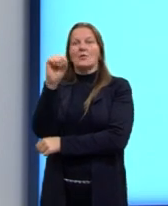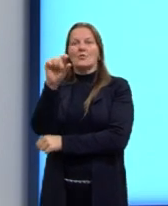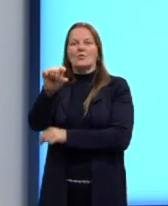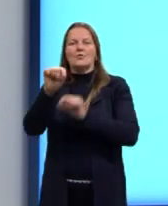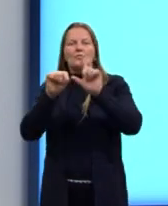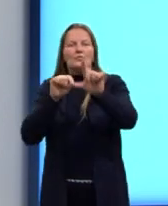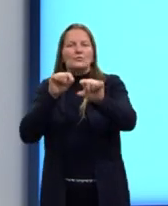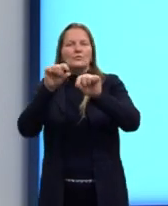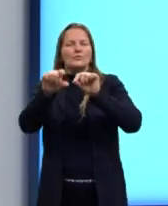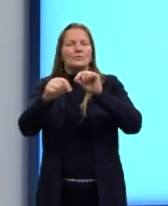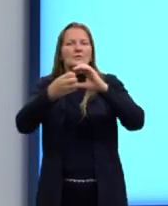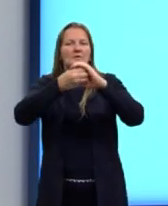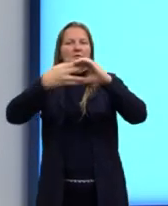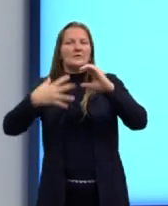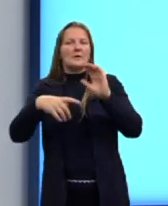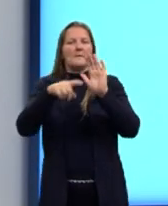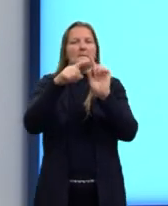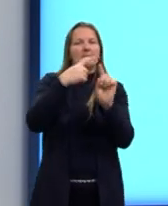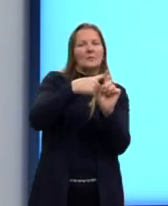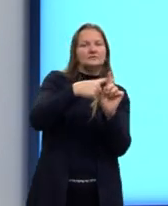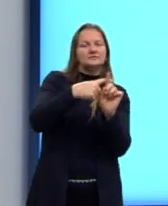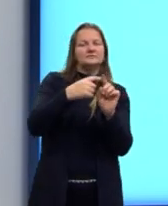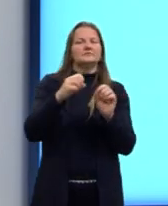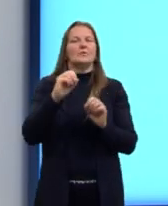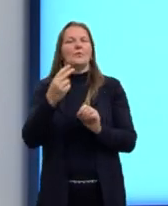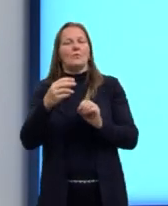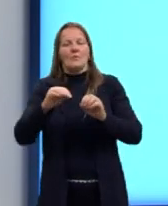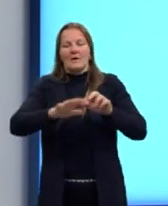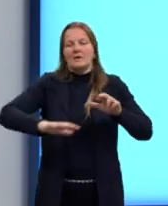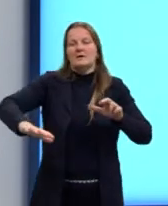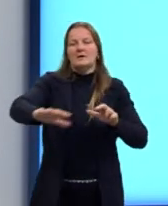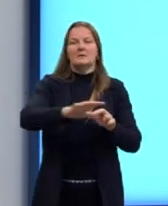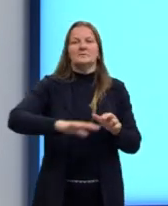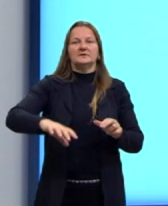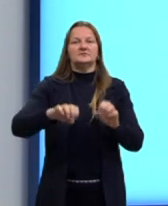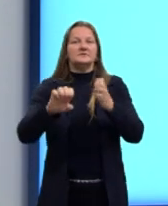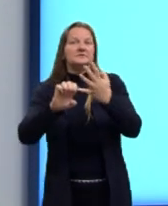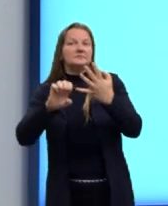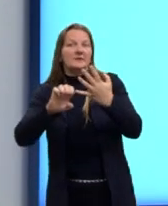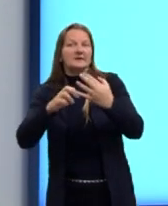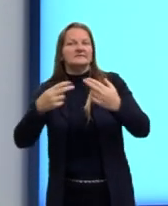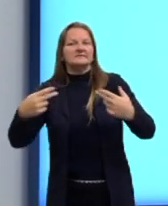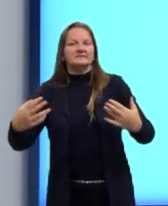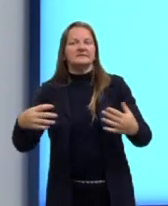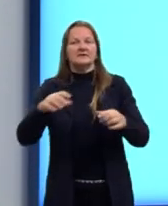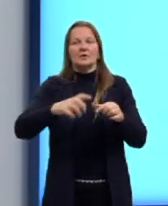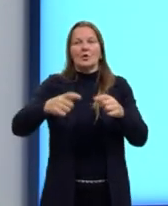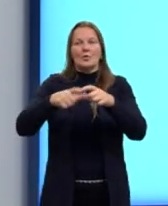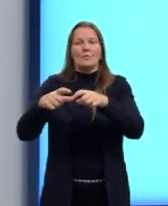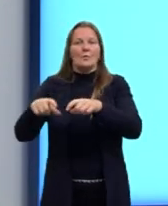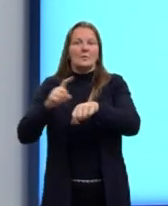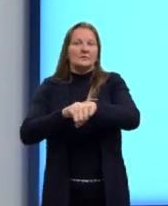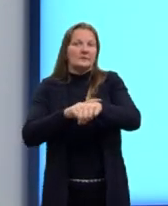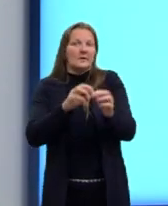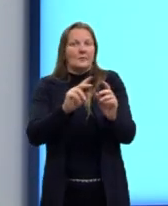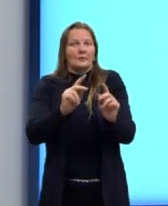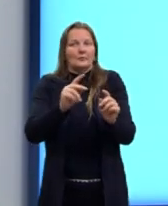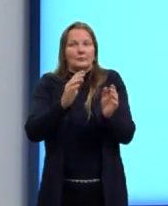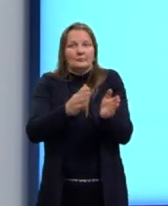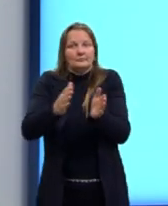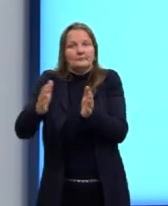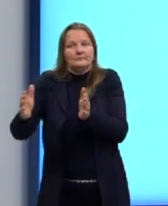então, que são positivas em relação àquele ambiente que a espécie vive naquele determinado tempo.